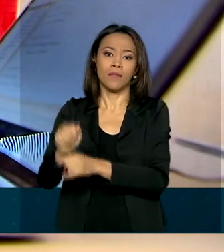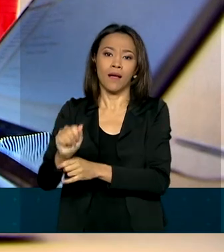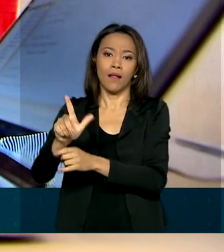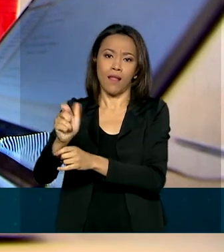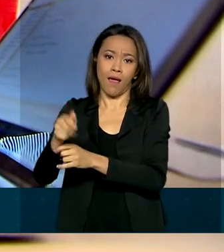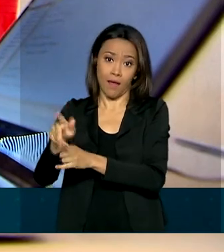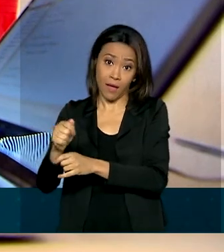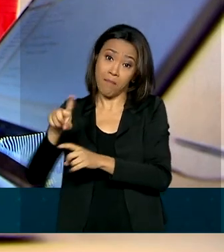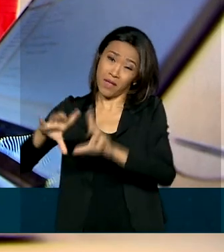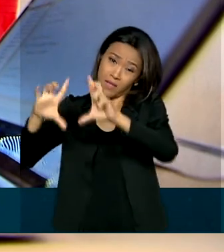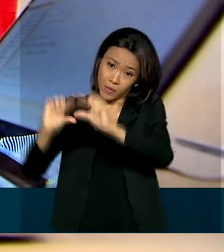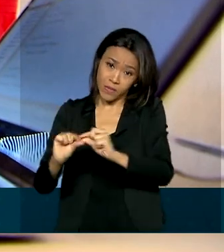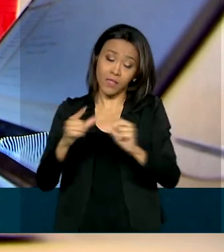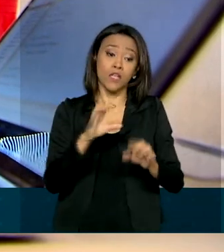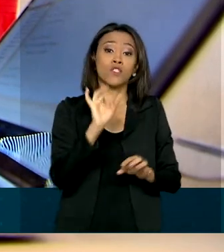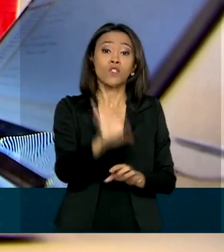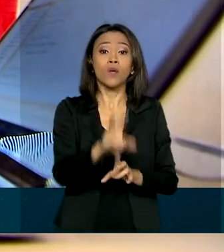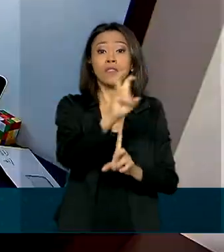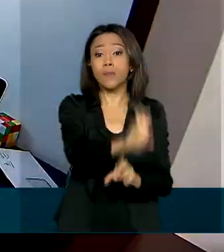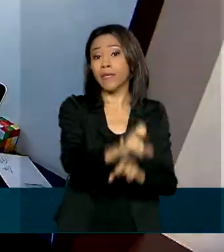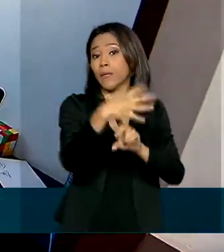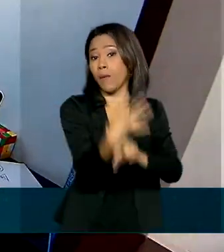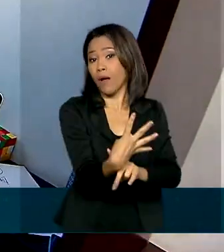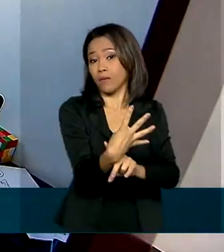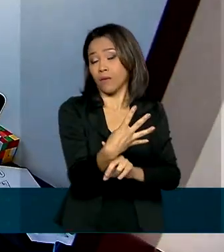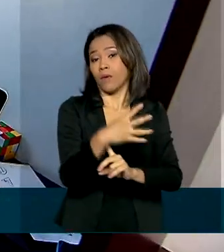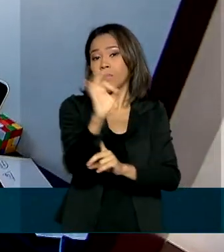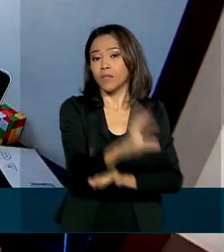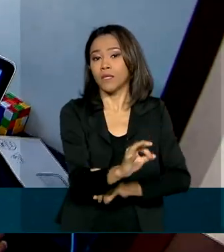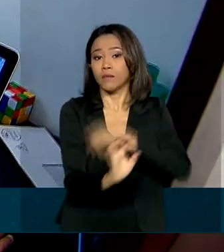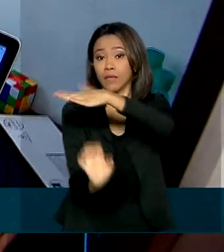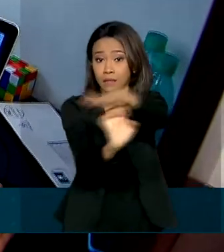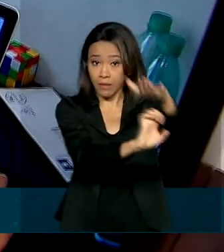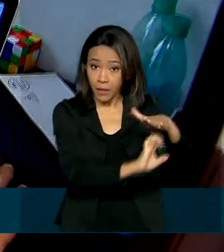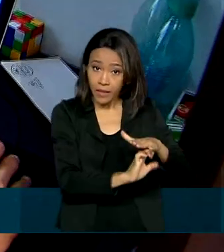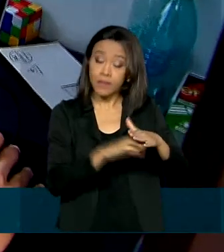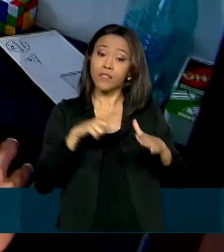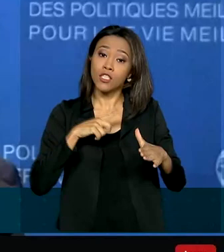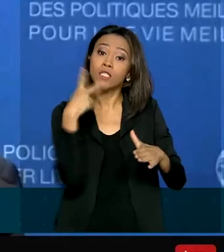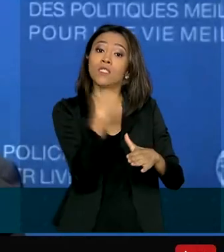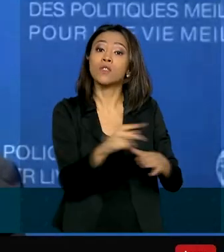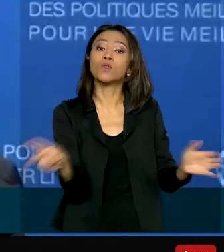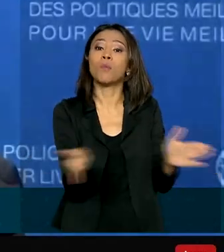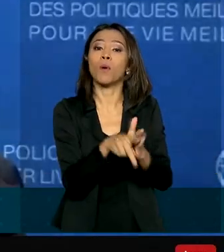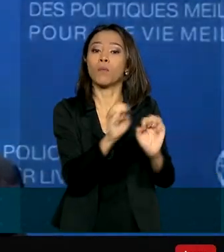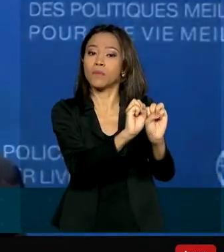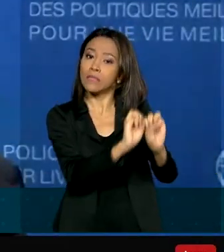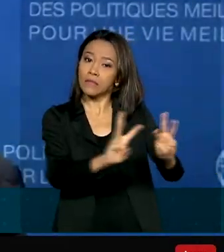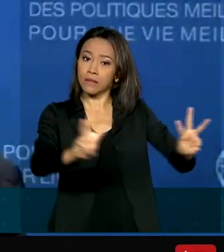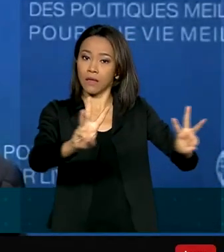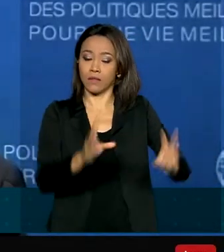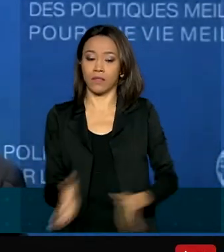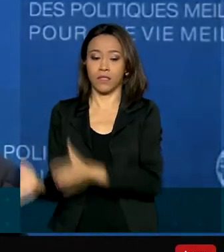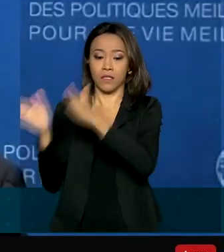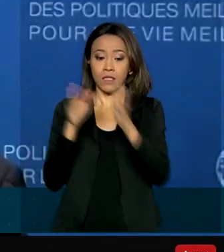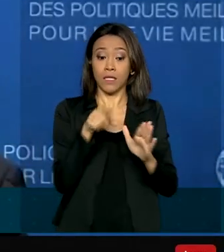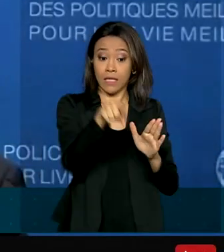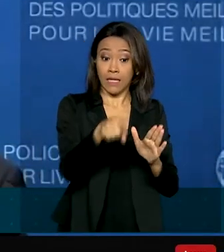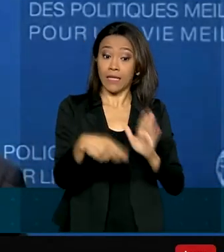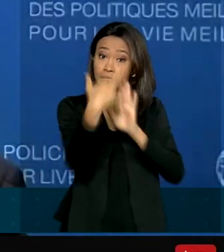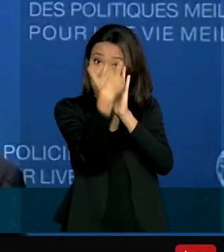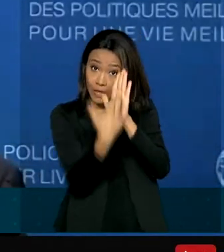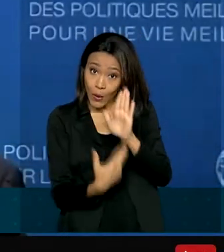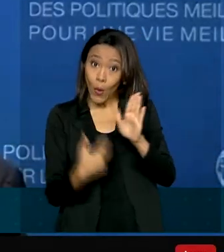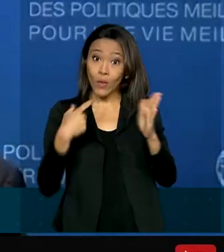54% das microempresas brasileiras tinham seus próprios sites. Do levantamento saíram recomendações